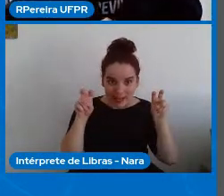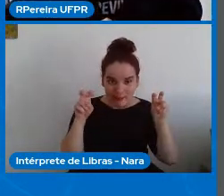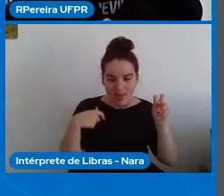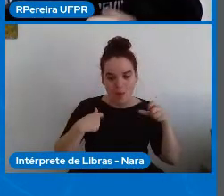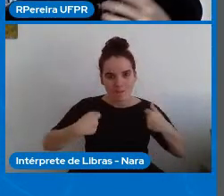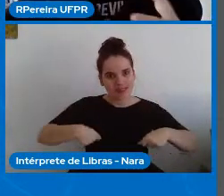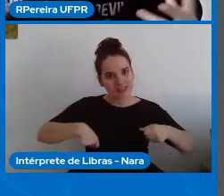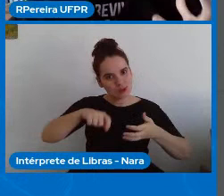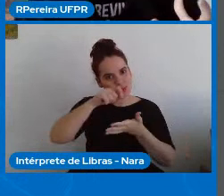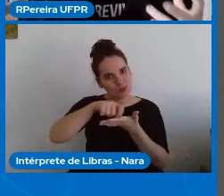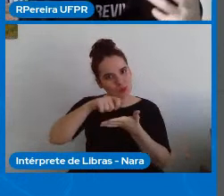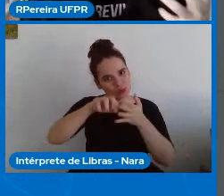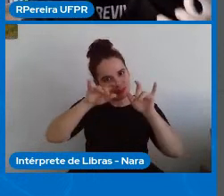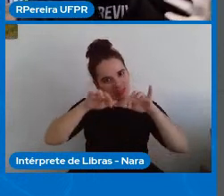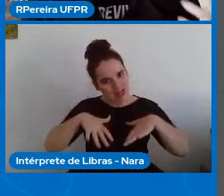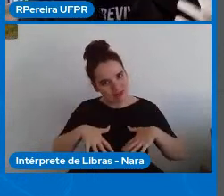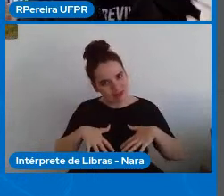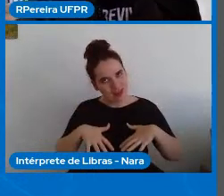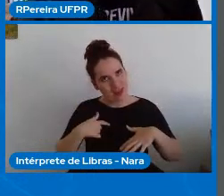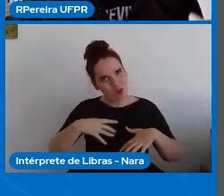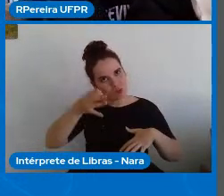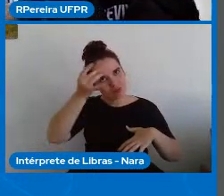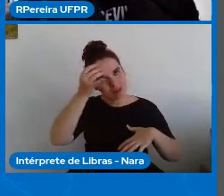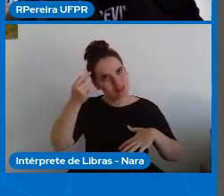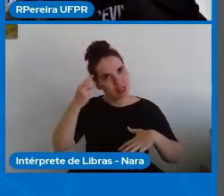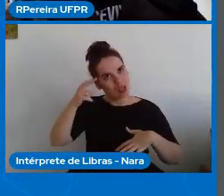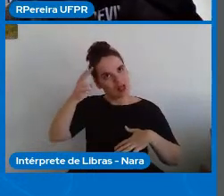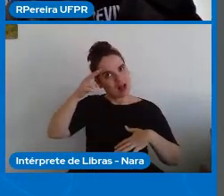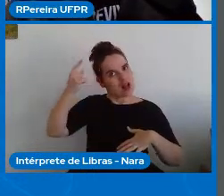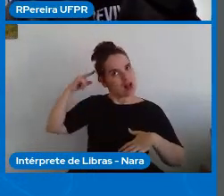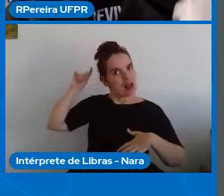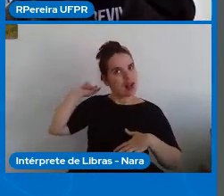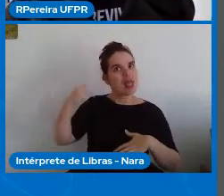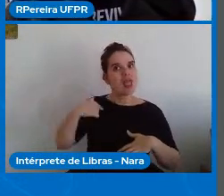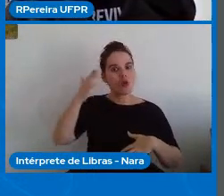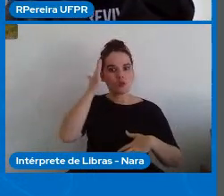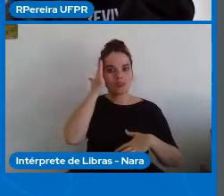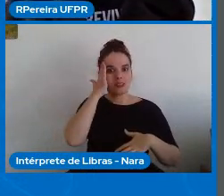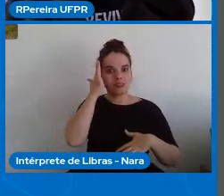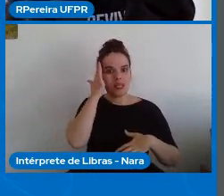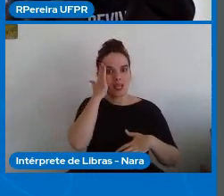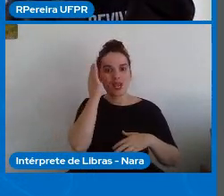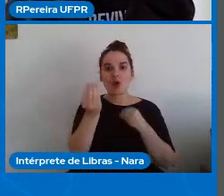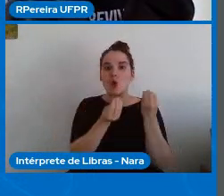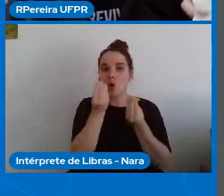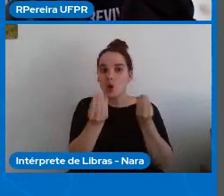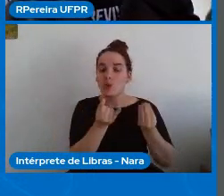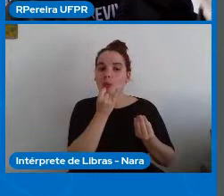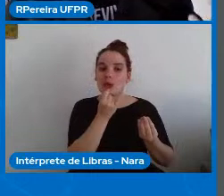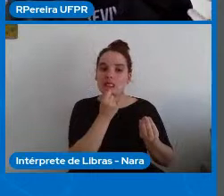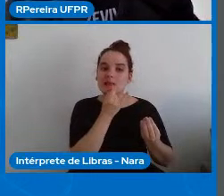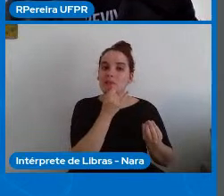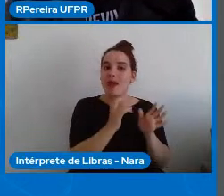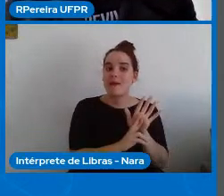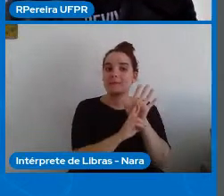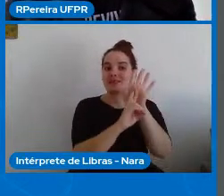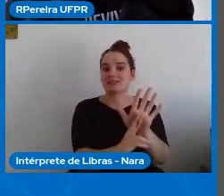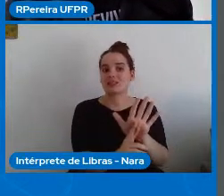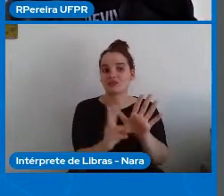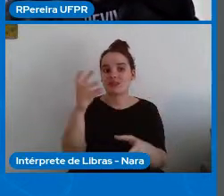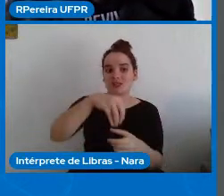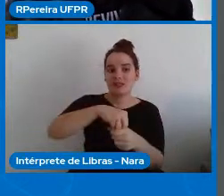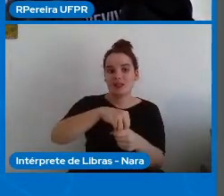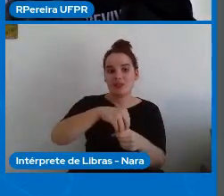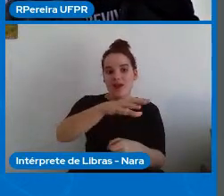matéria sobre isso ela vai fazer isso já se preocupando com questões de representatividade na computação com questões